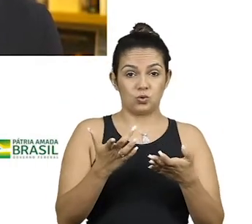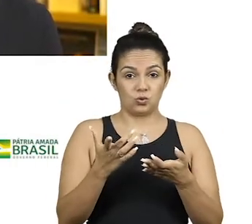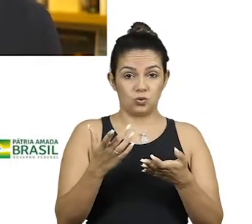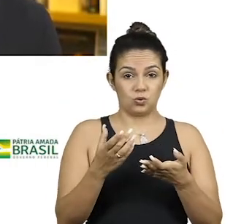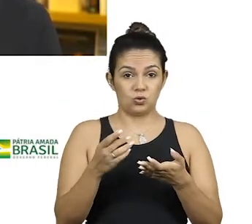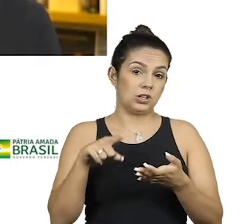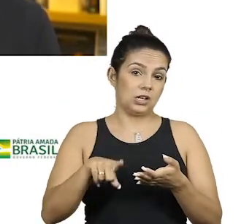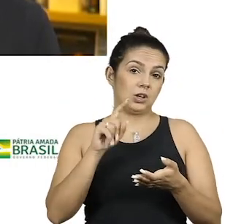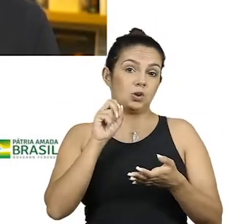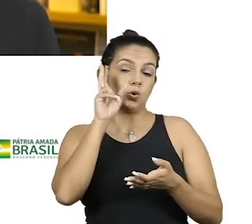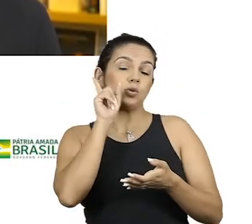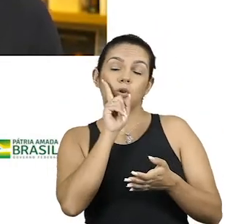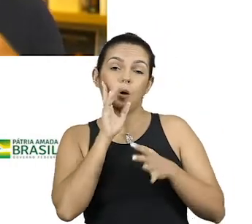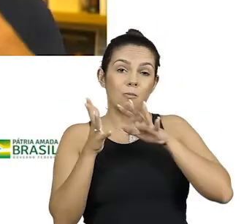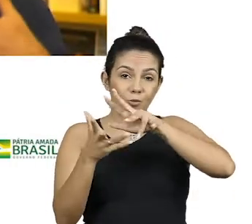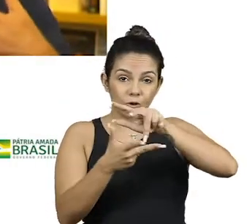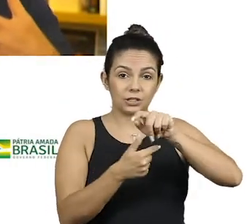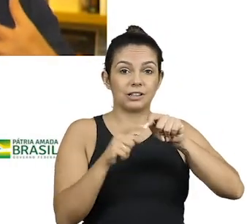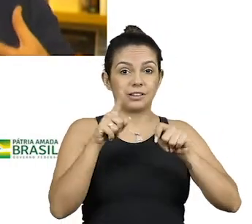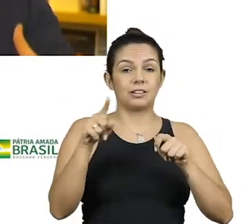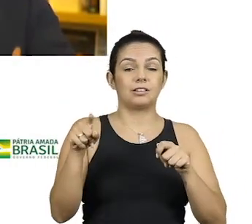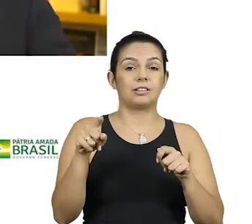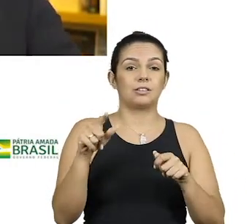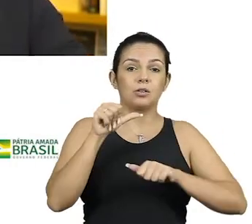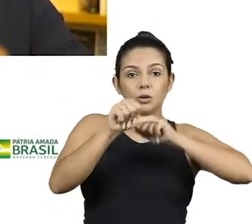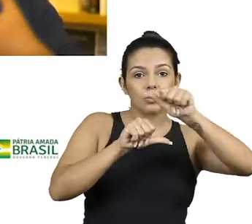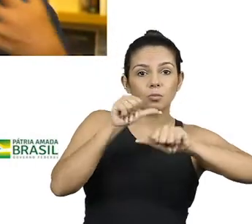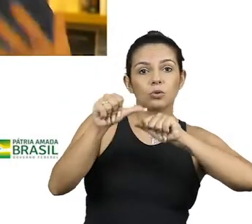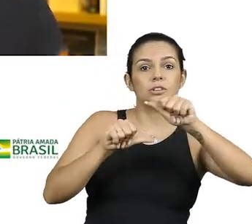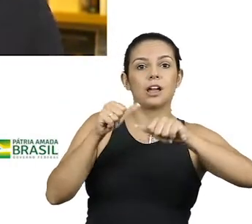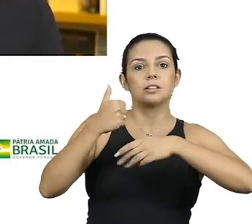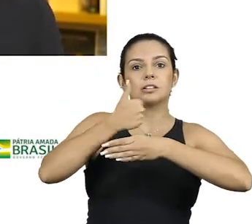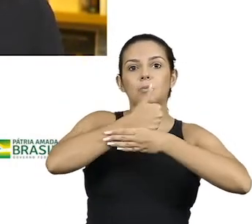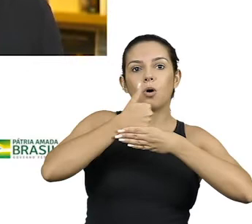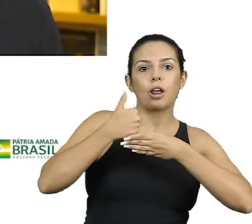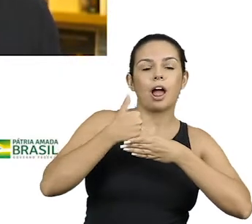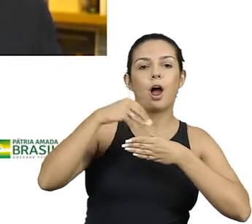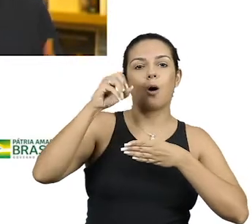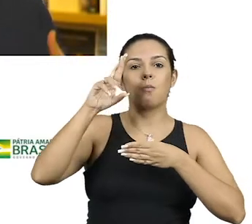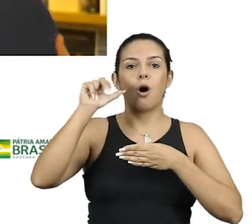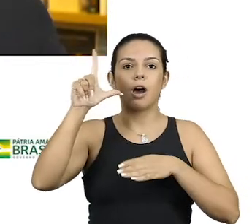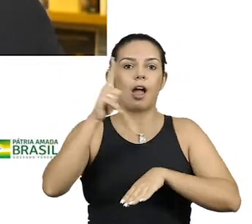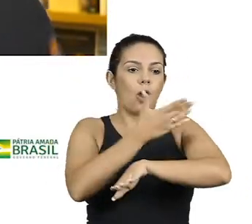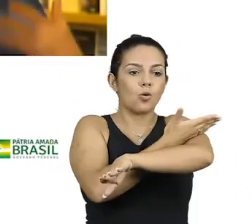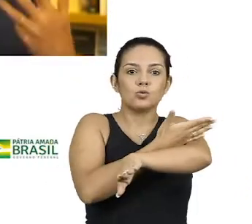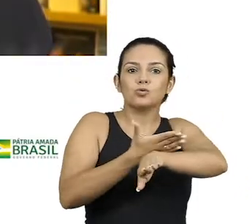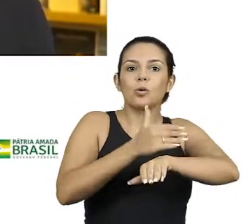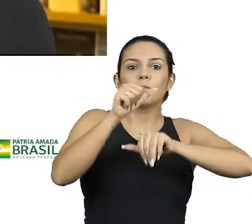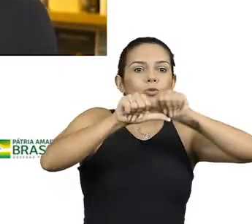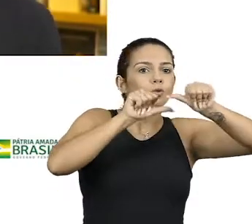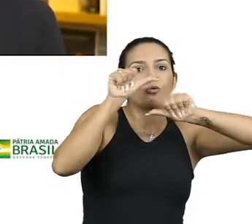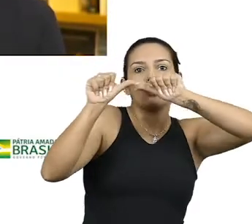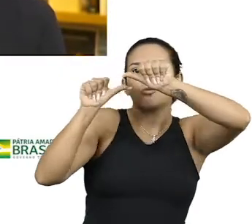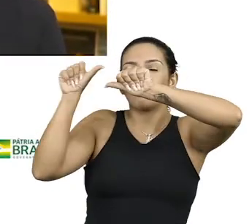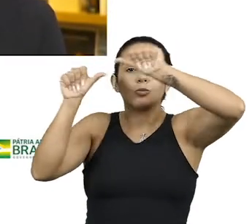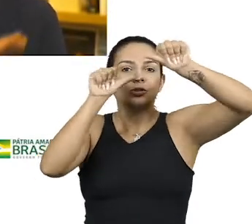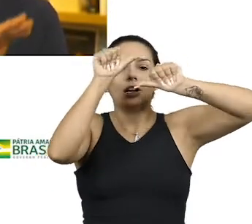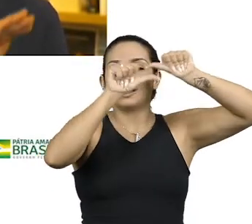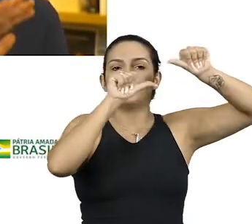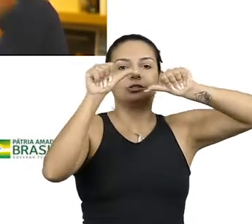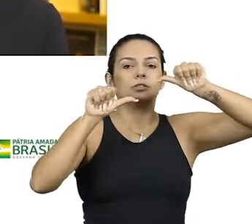seja aqui nos Estados Unidos, no mundo todo, foram as mudanças morais e de costumes, nessas transformações,